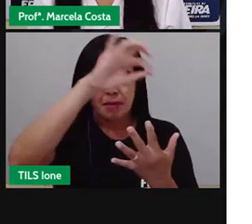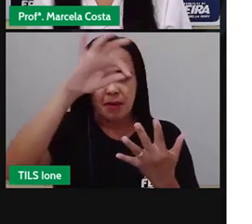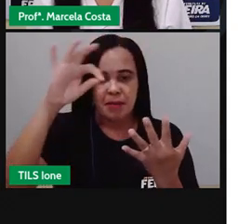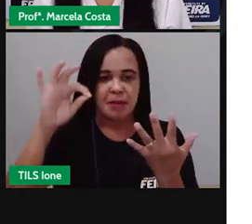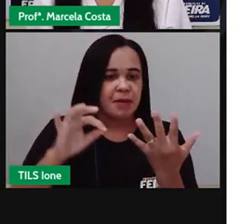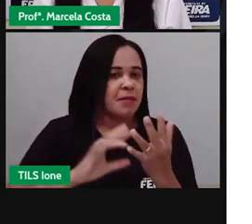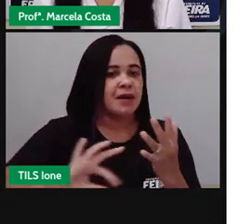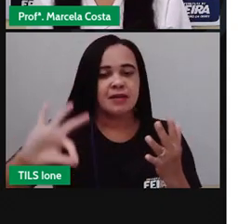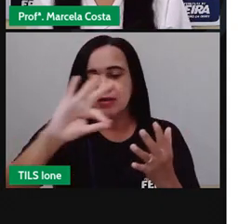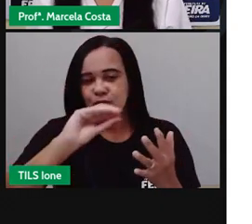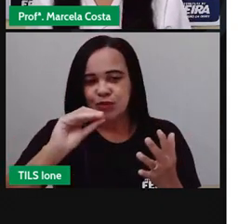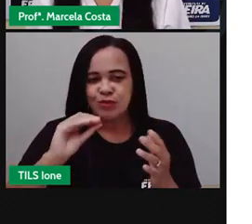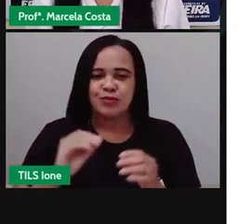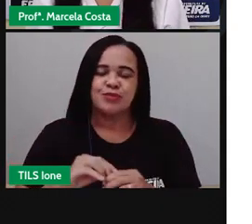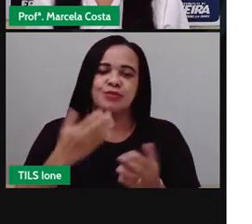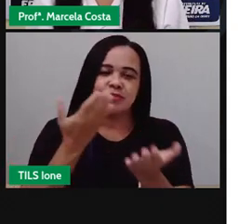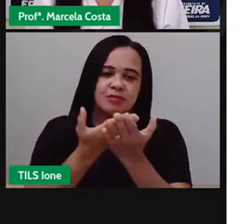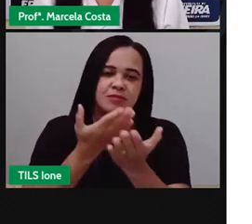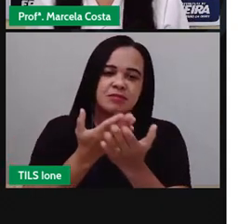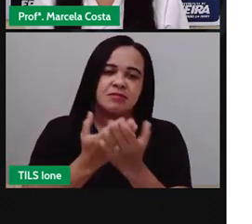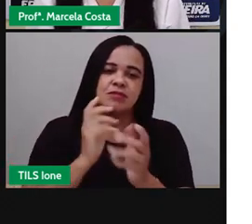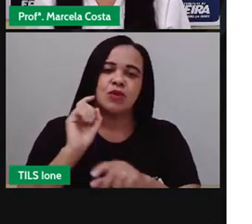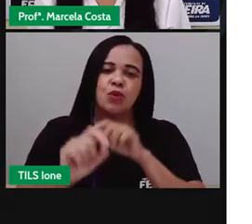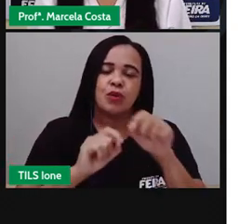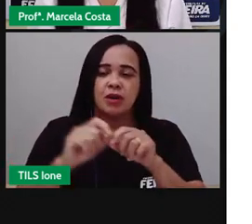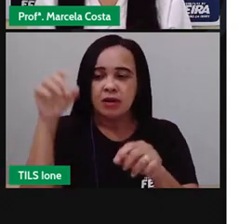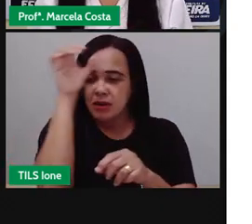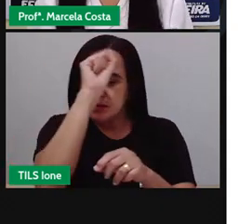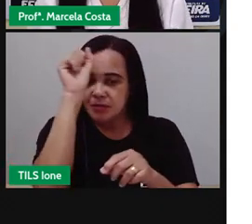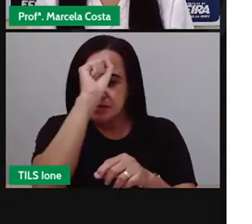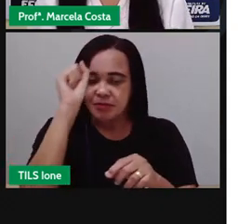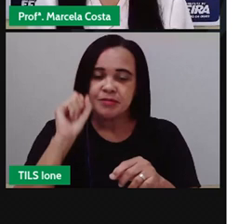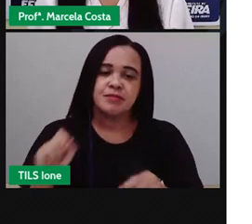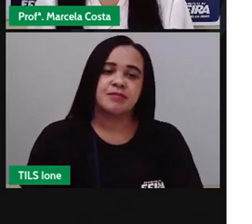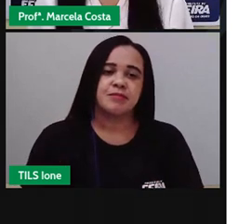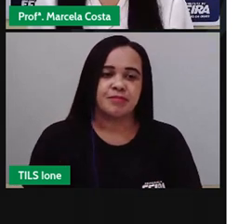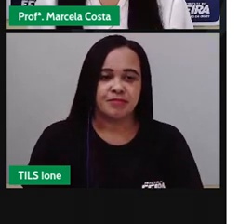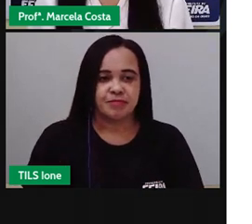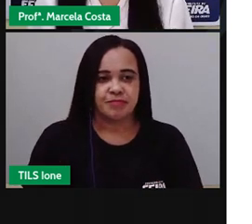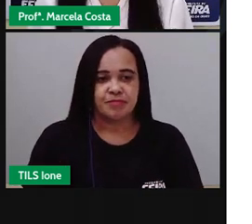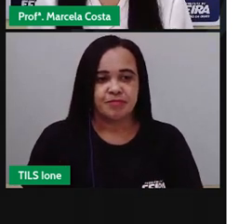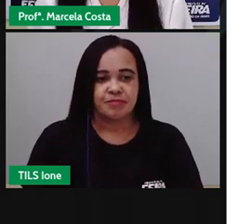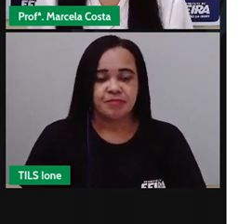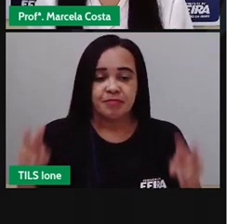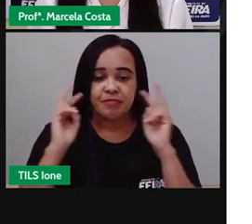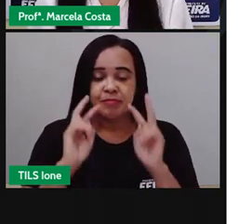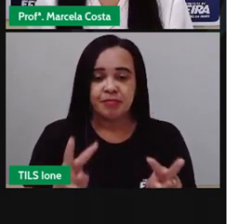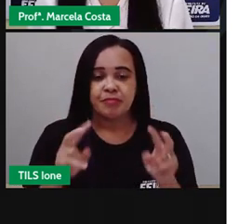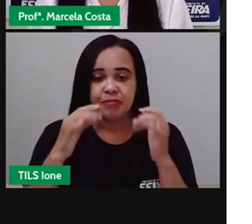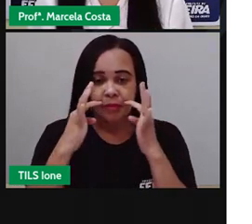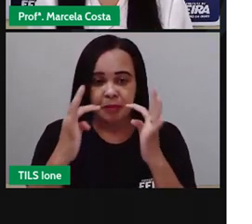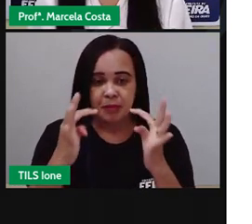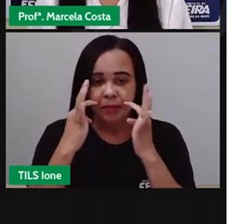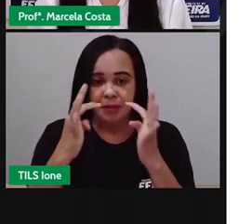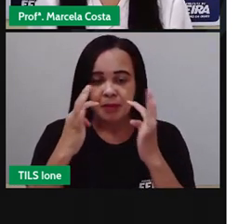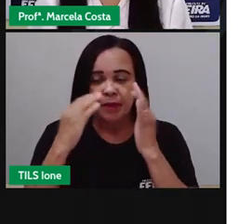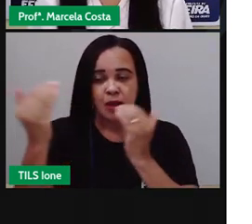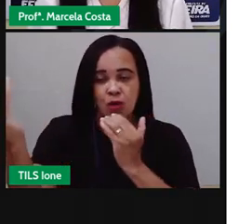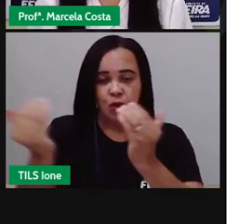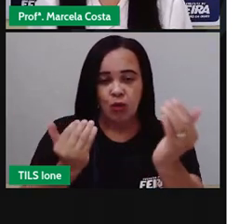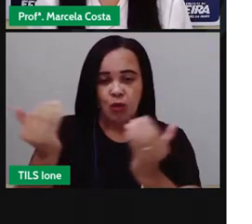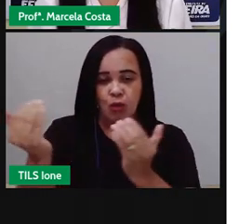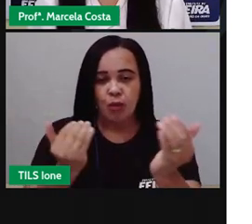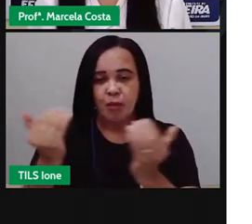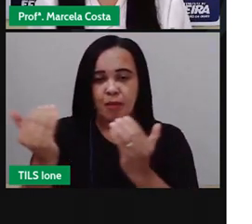Durante essa aula, você vai aprender a observar e comparar características